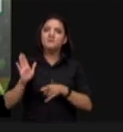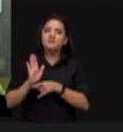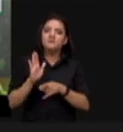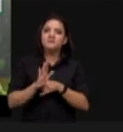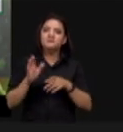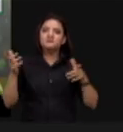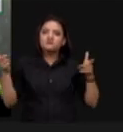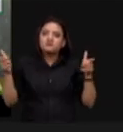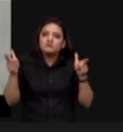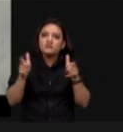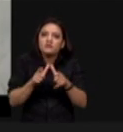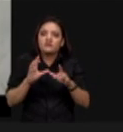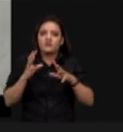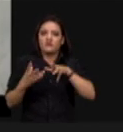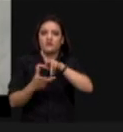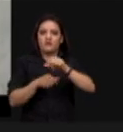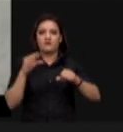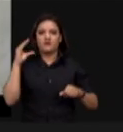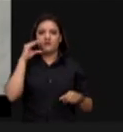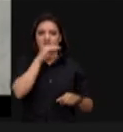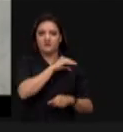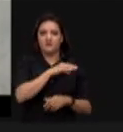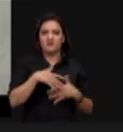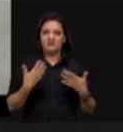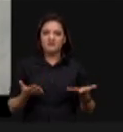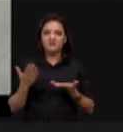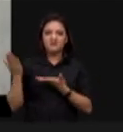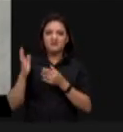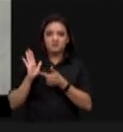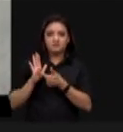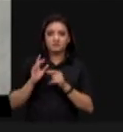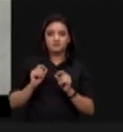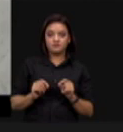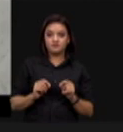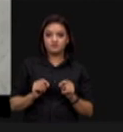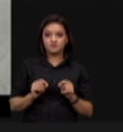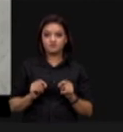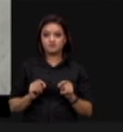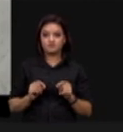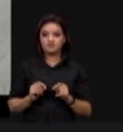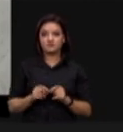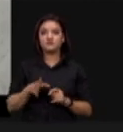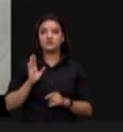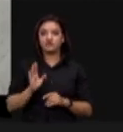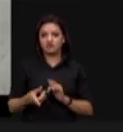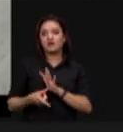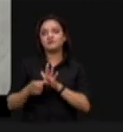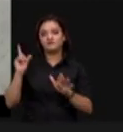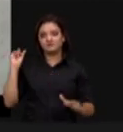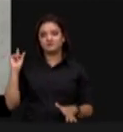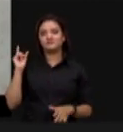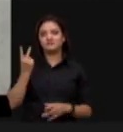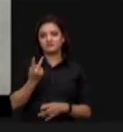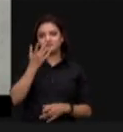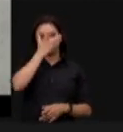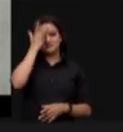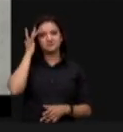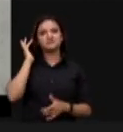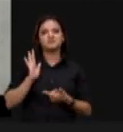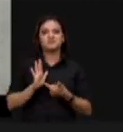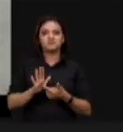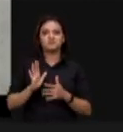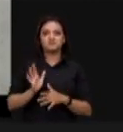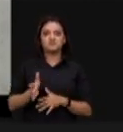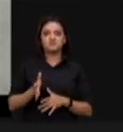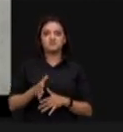aquecimento global. O próximo slide mostra que esse quadro já foi mostrado duas vezes o presidente, o meu amigo presidente